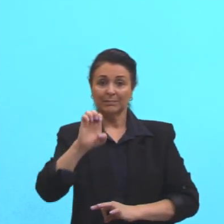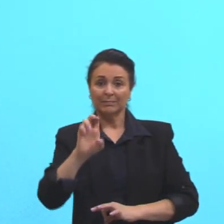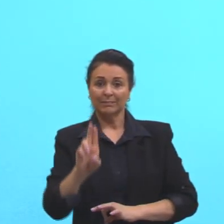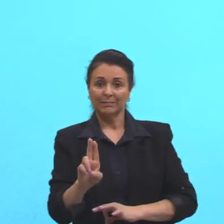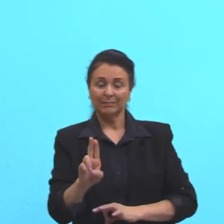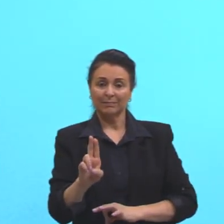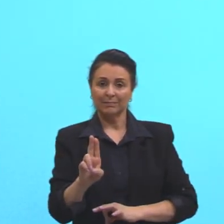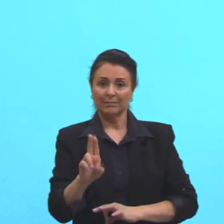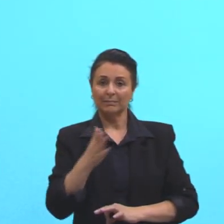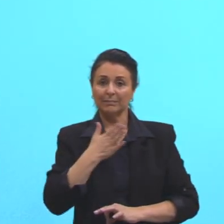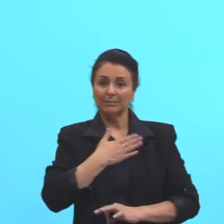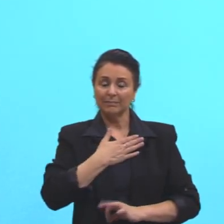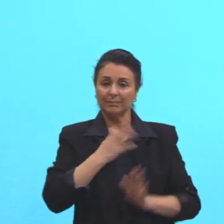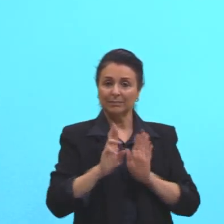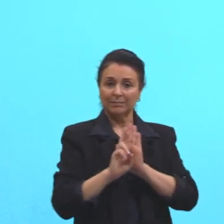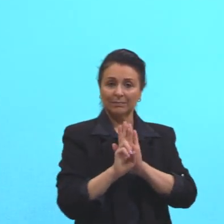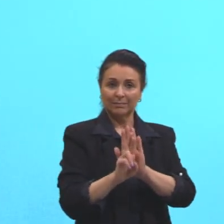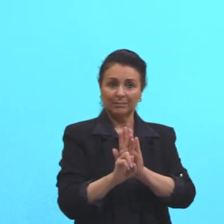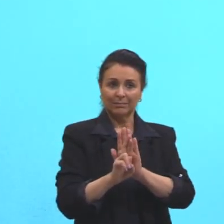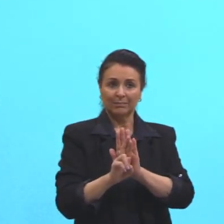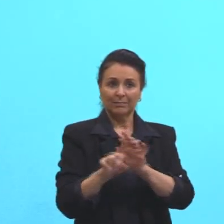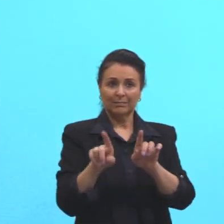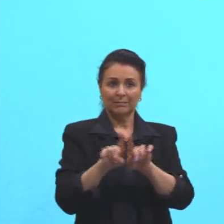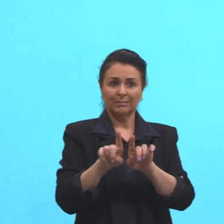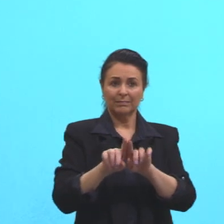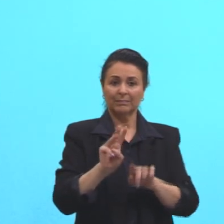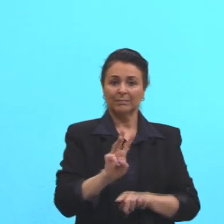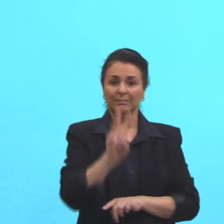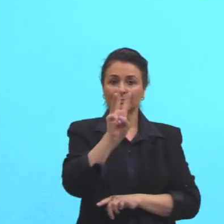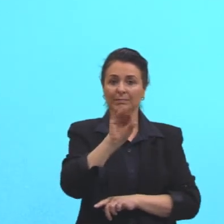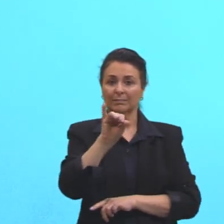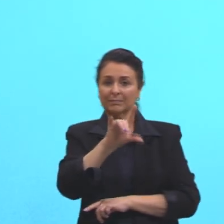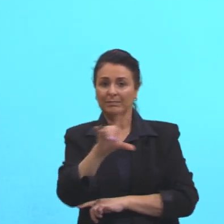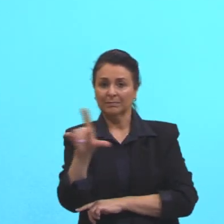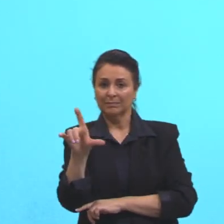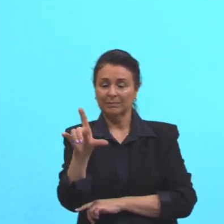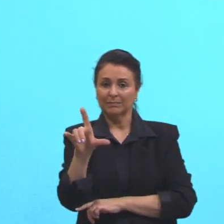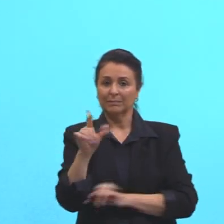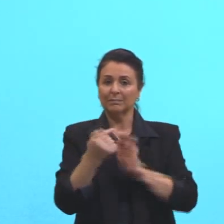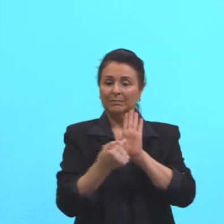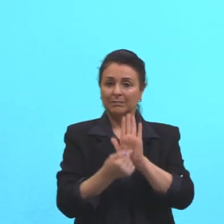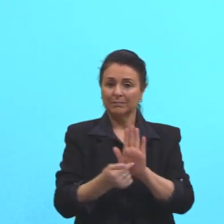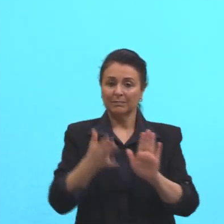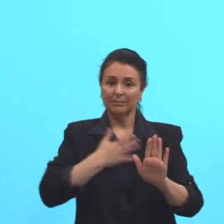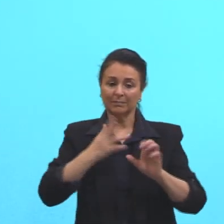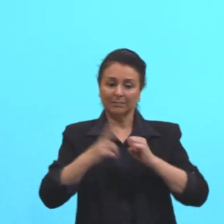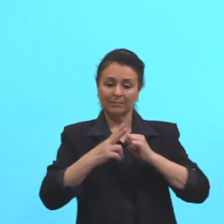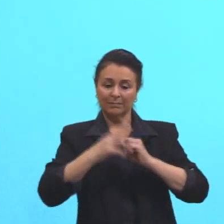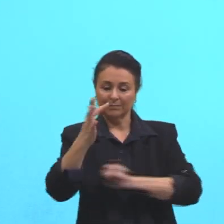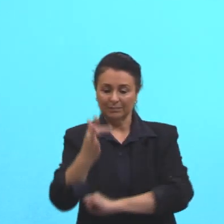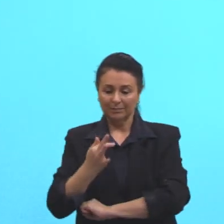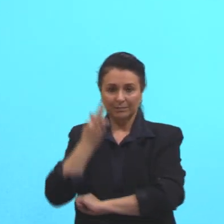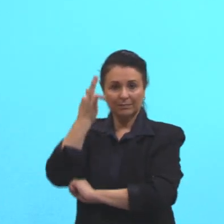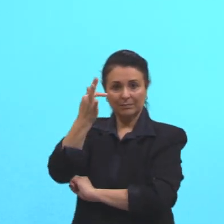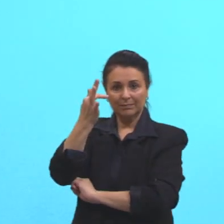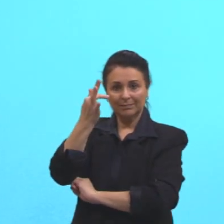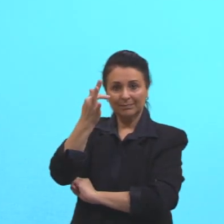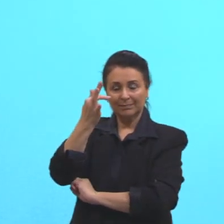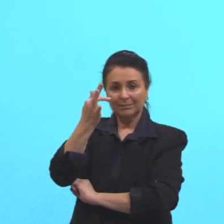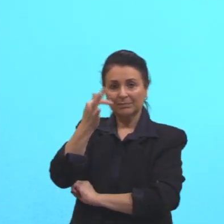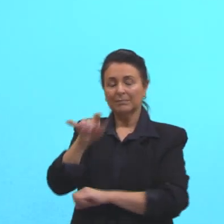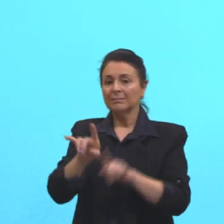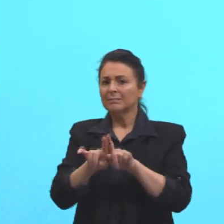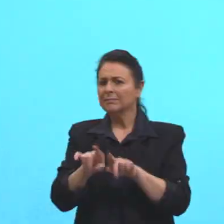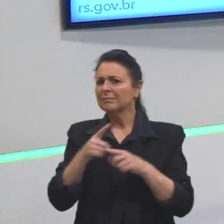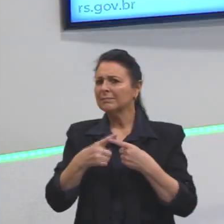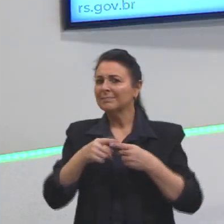minha representação. O will vai me indicar que o meu verbo está no futuro. Só que